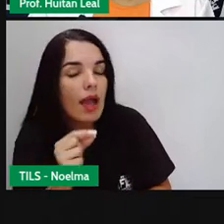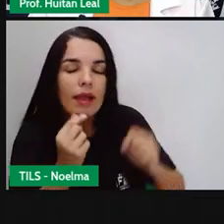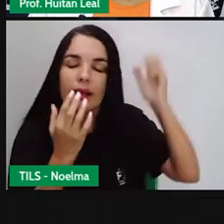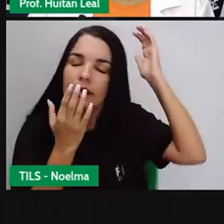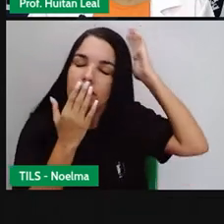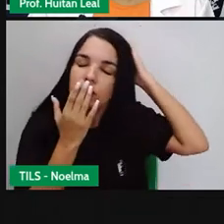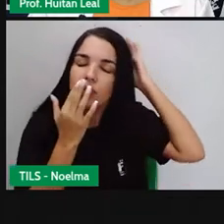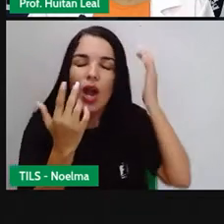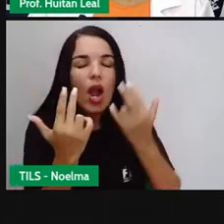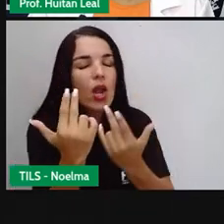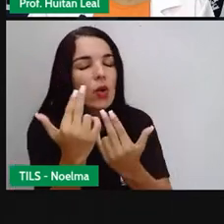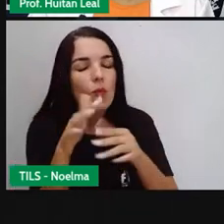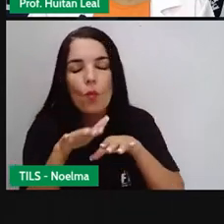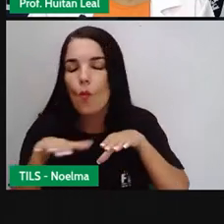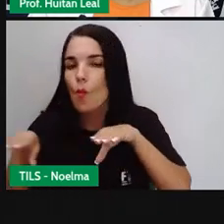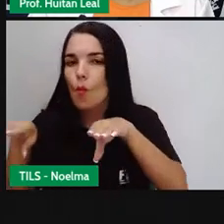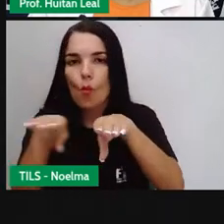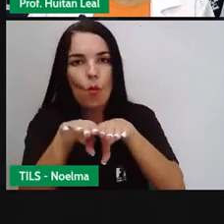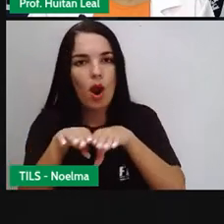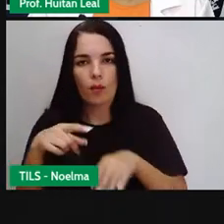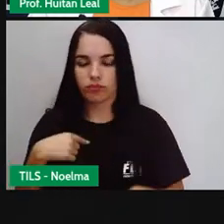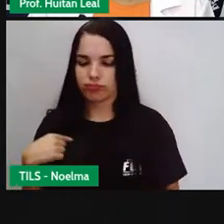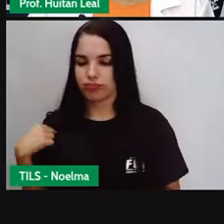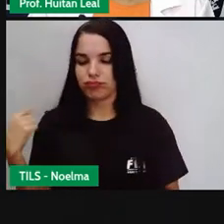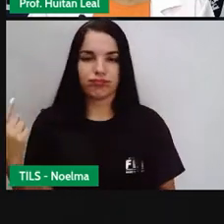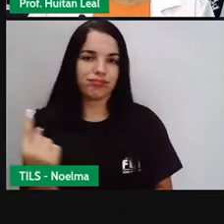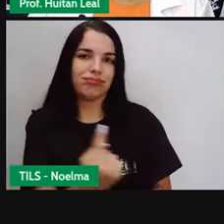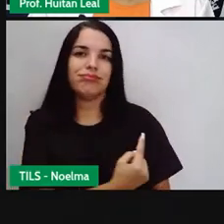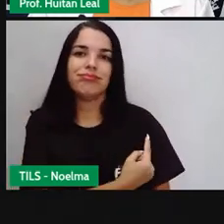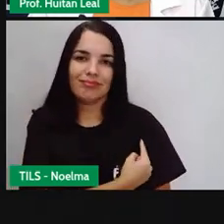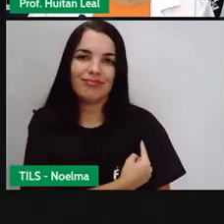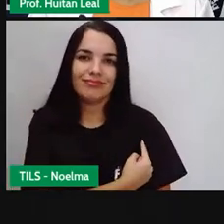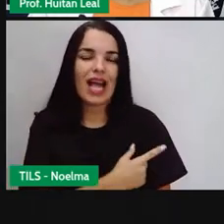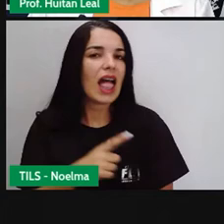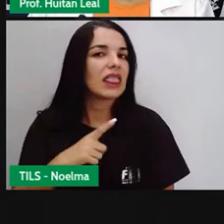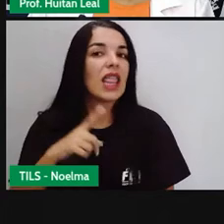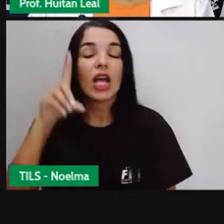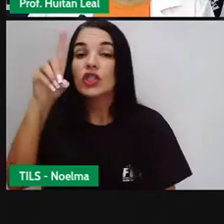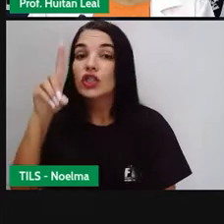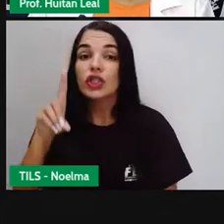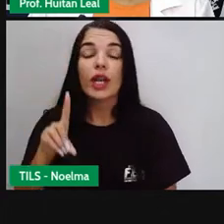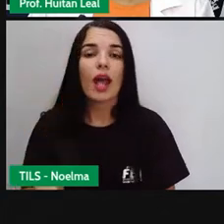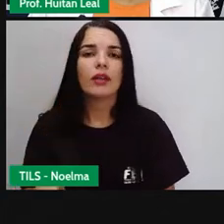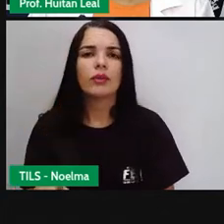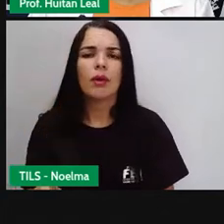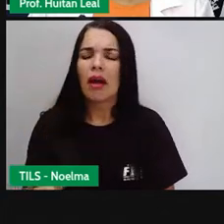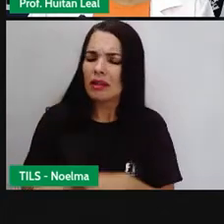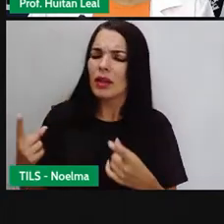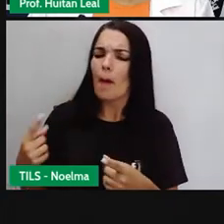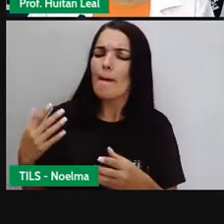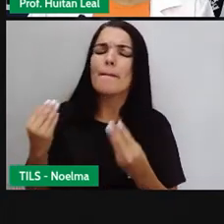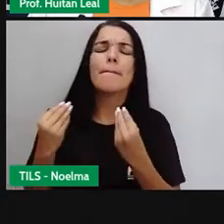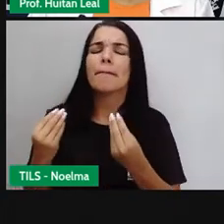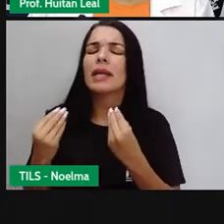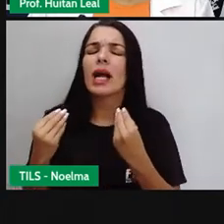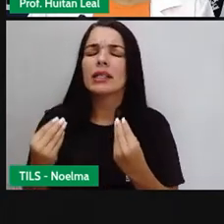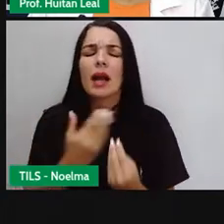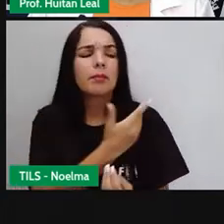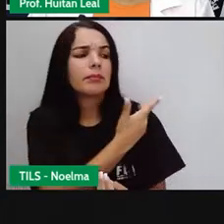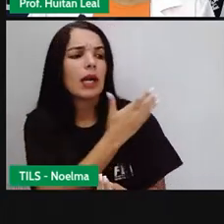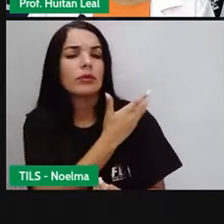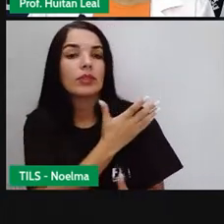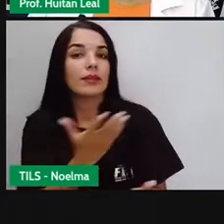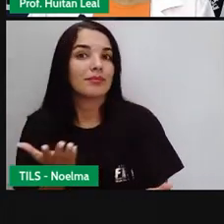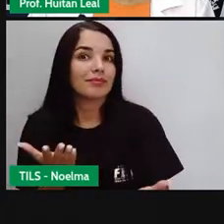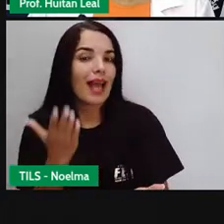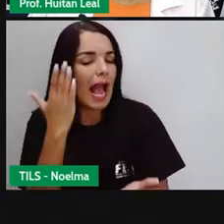têm direitos como nós. Então, por que discriminar essas pessoas? Observem